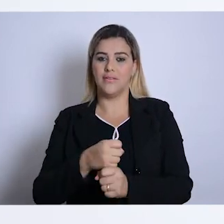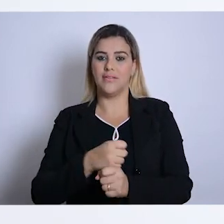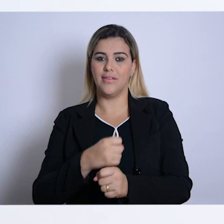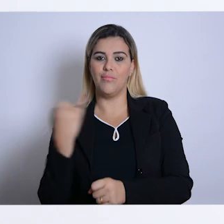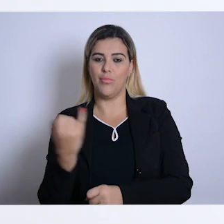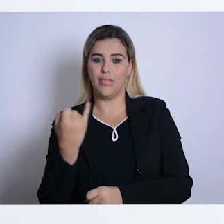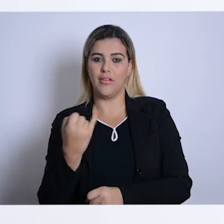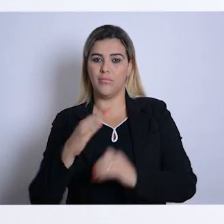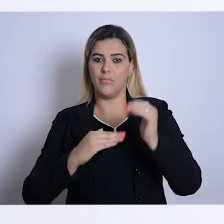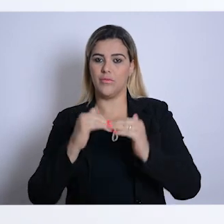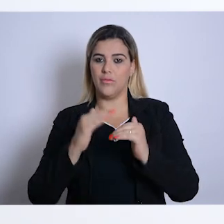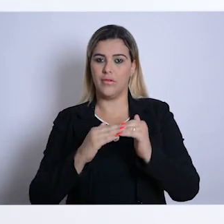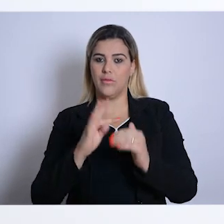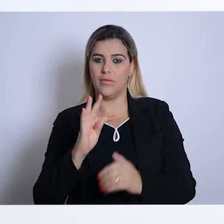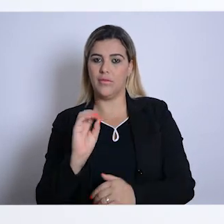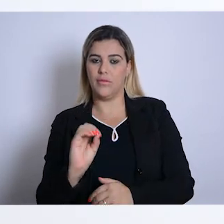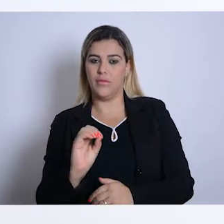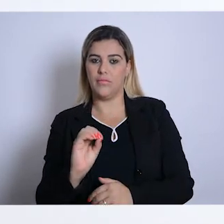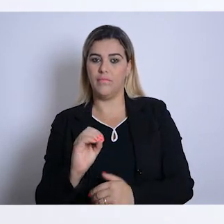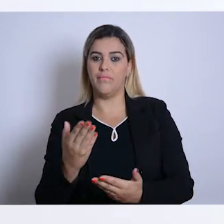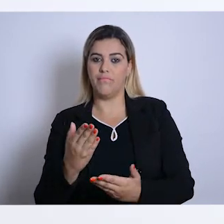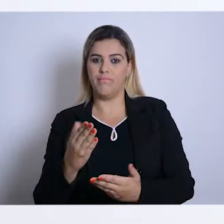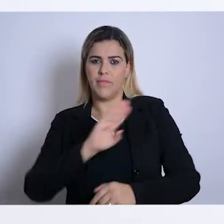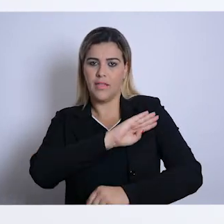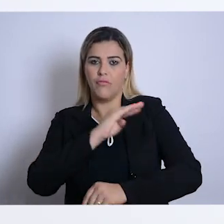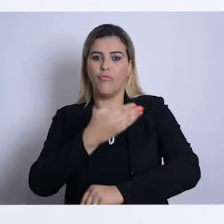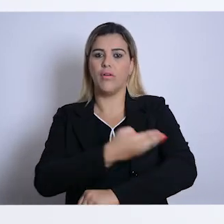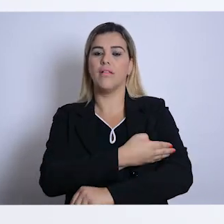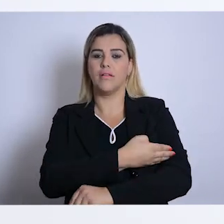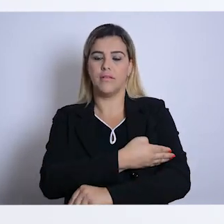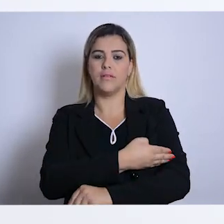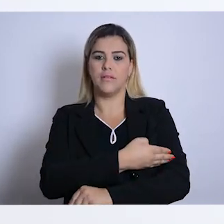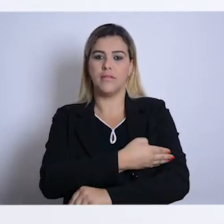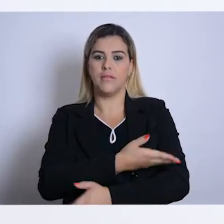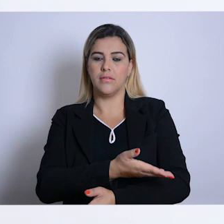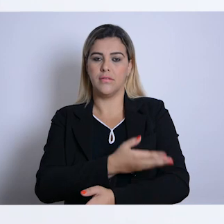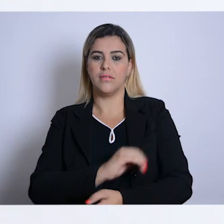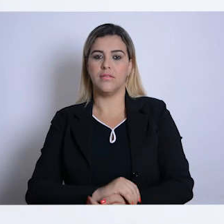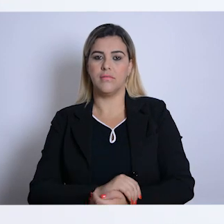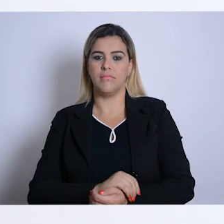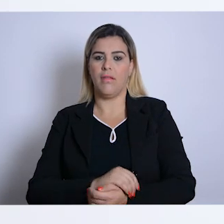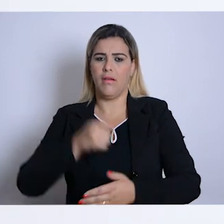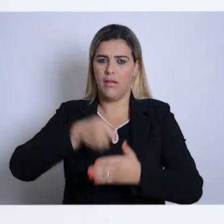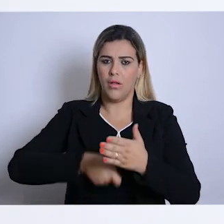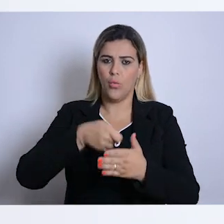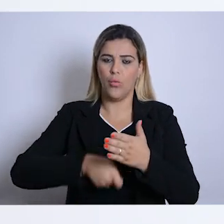também nesse ano tão importante para a gente, que endossa ainda mais essa